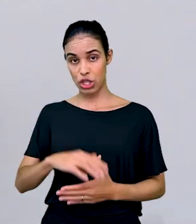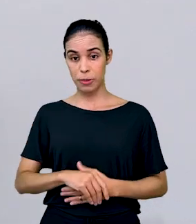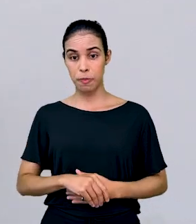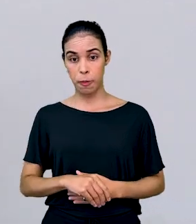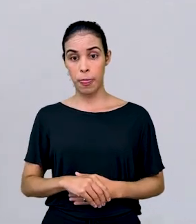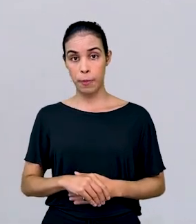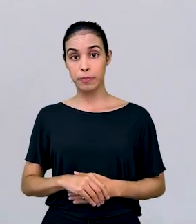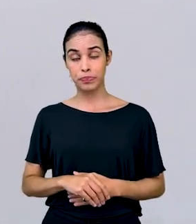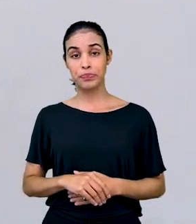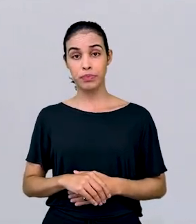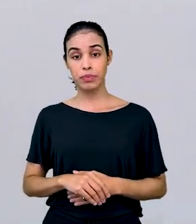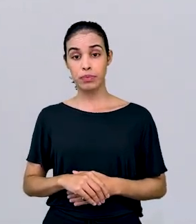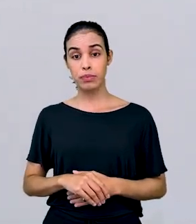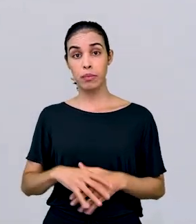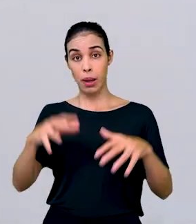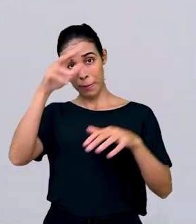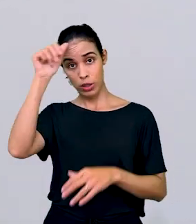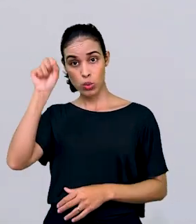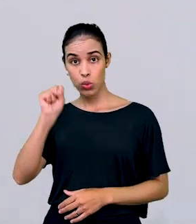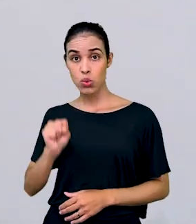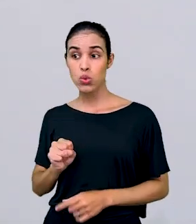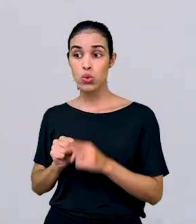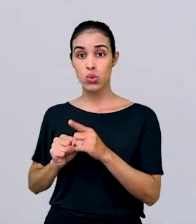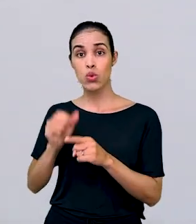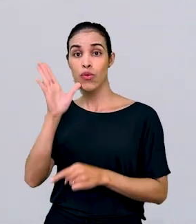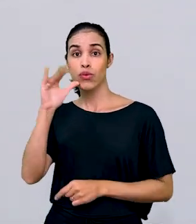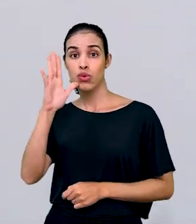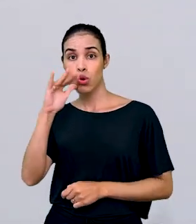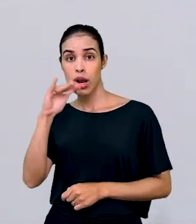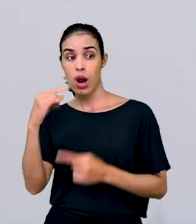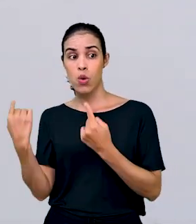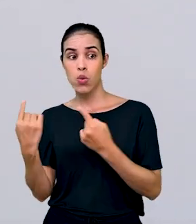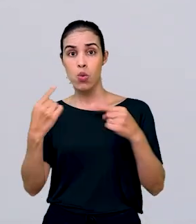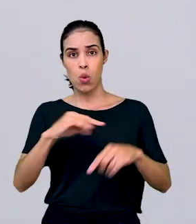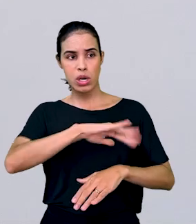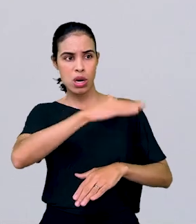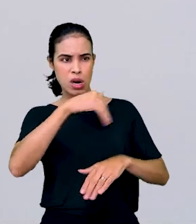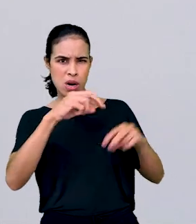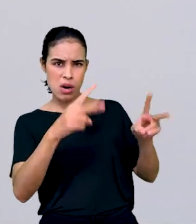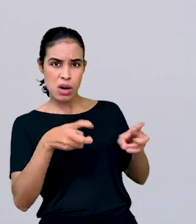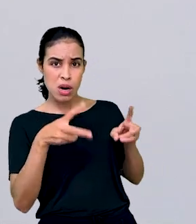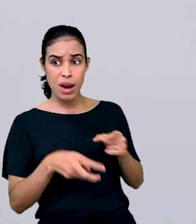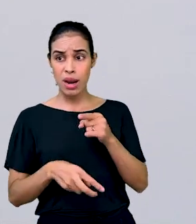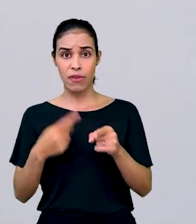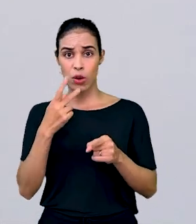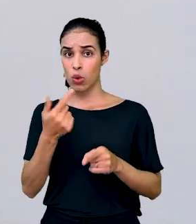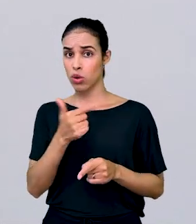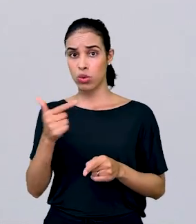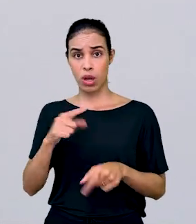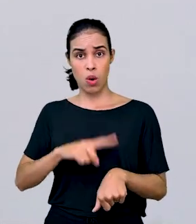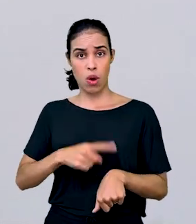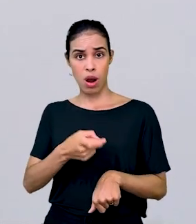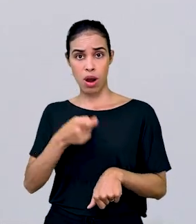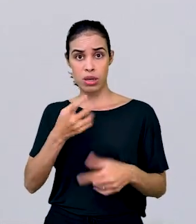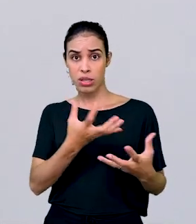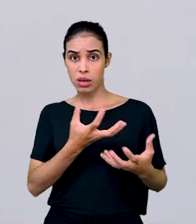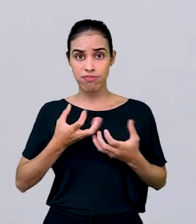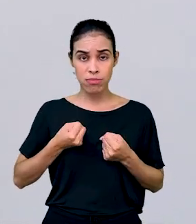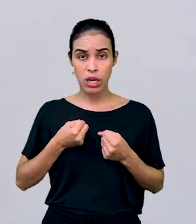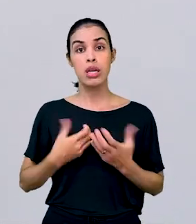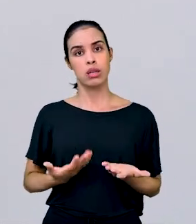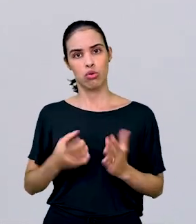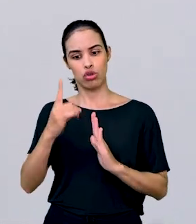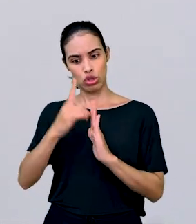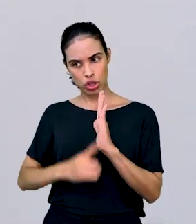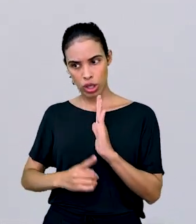Um geólogo de Mato Grosso do Sul entrou com a ação trabalhista contra uma mineradora alegando nunca ter recebido horas extras. O